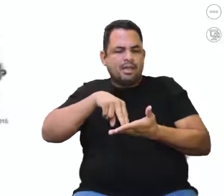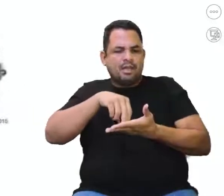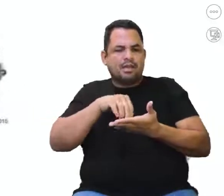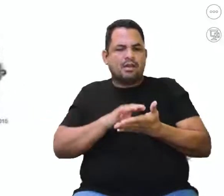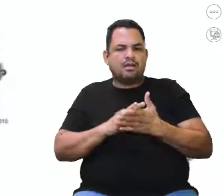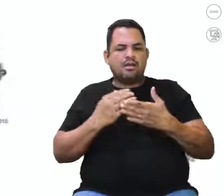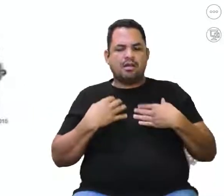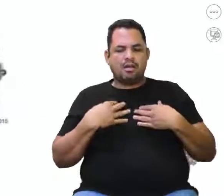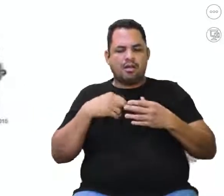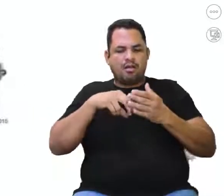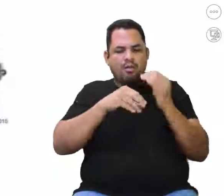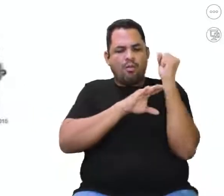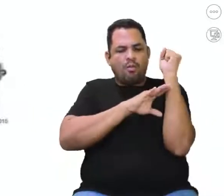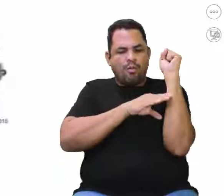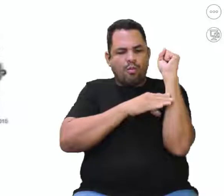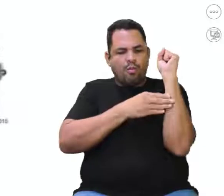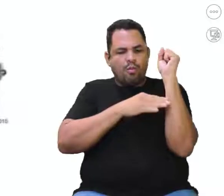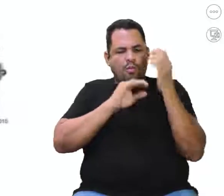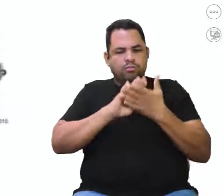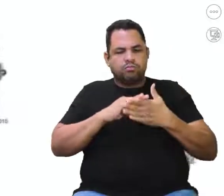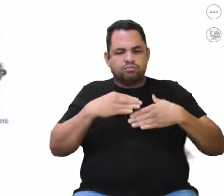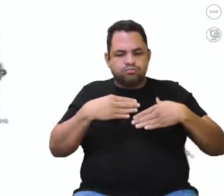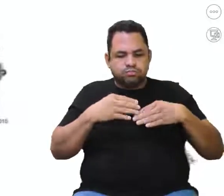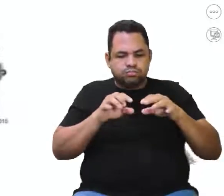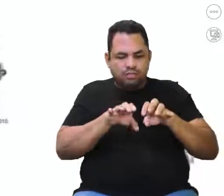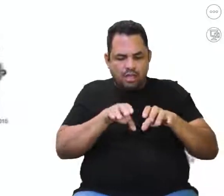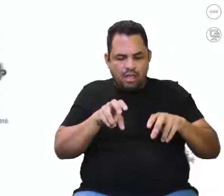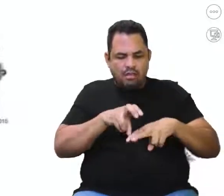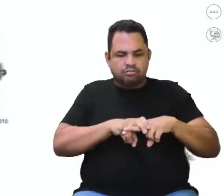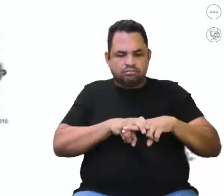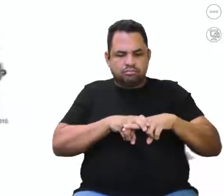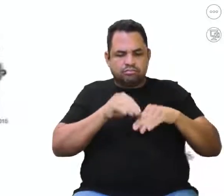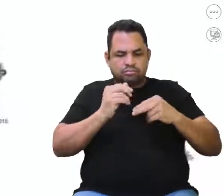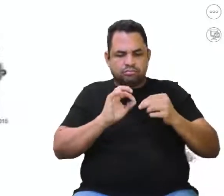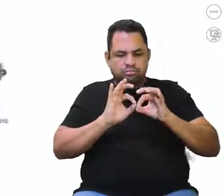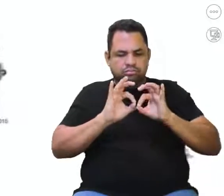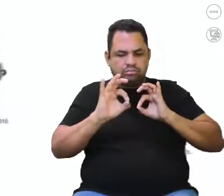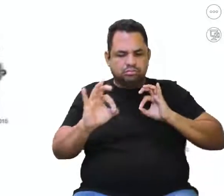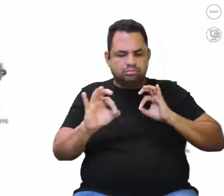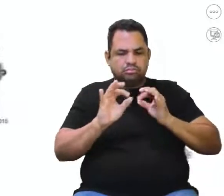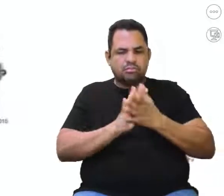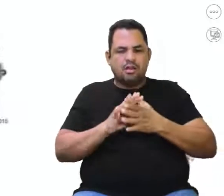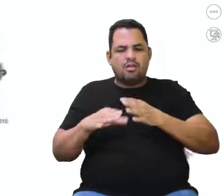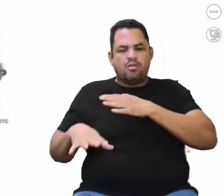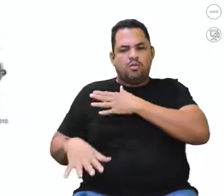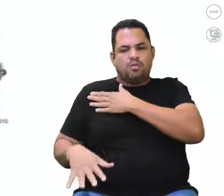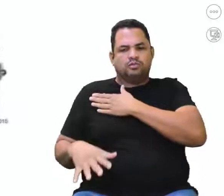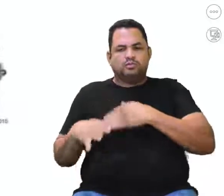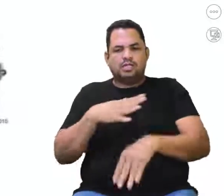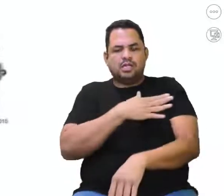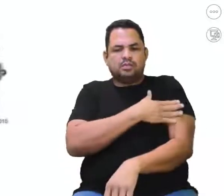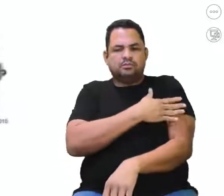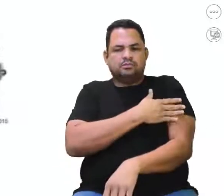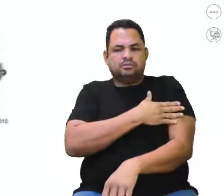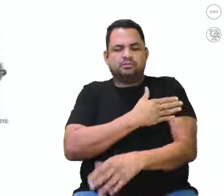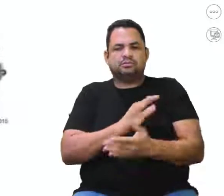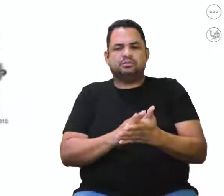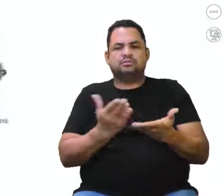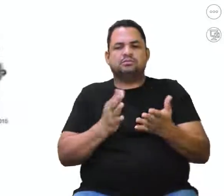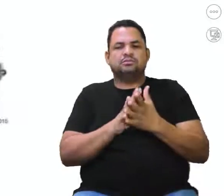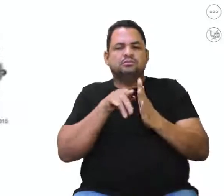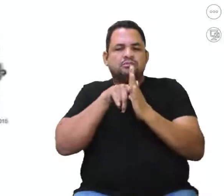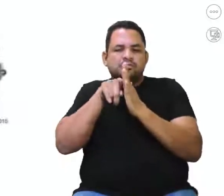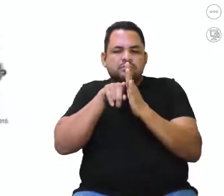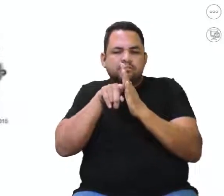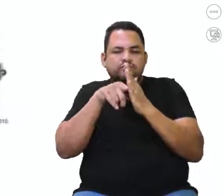curvatura da coluna, distanciamento da cadeira, né, a posição dos braços dele. Então, a gente vai